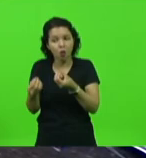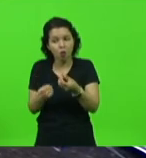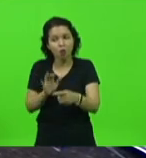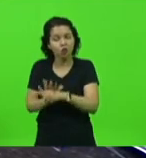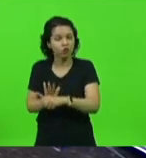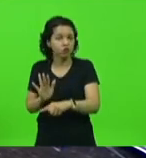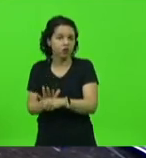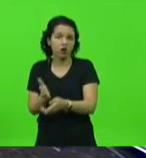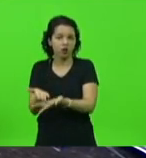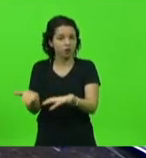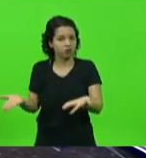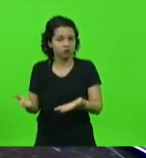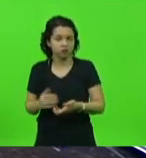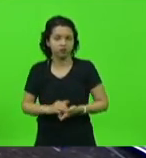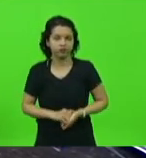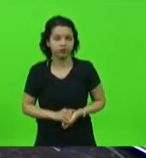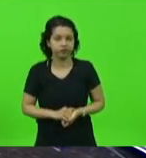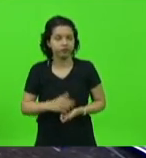imagino,